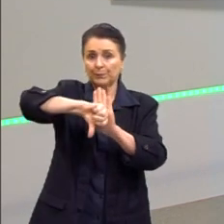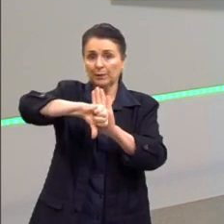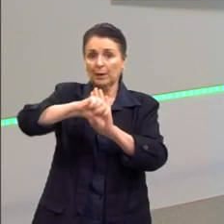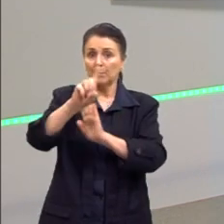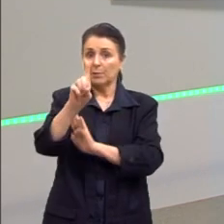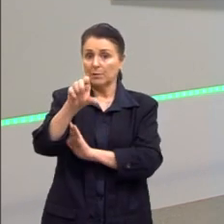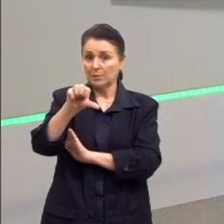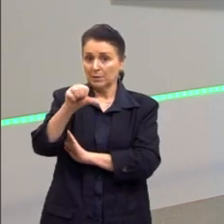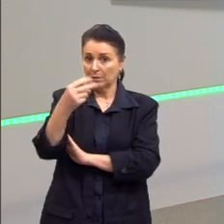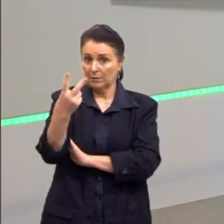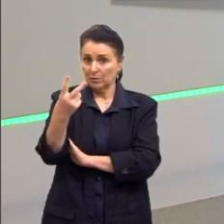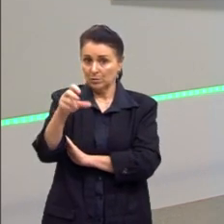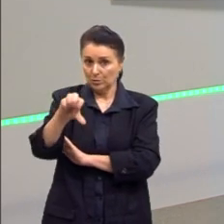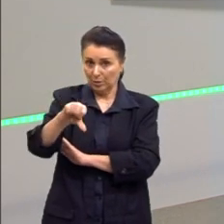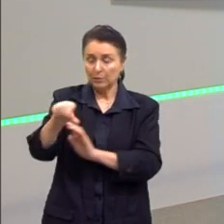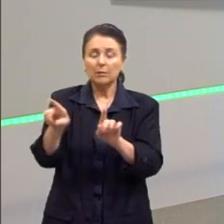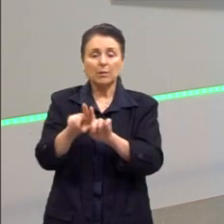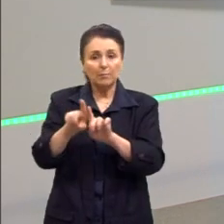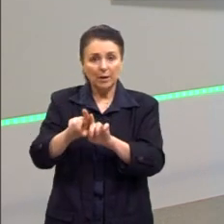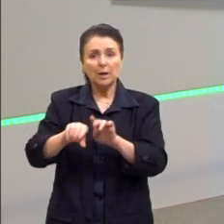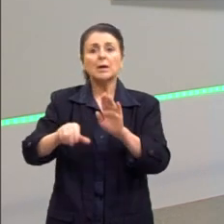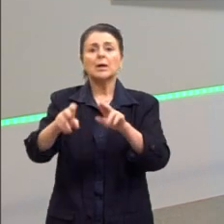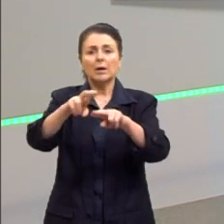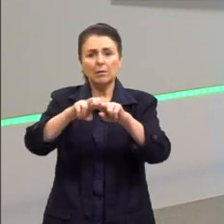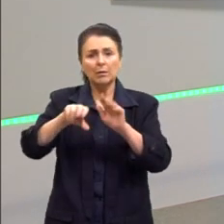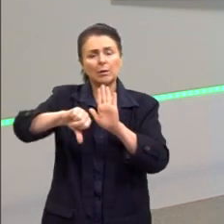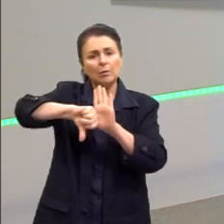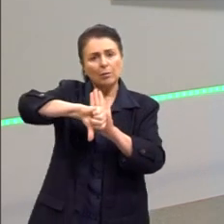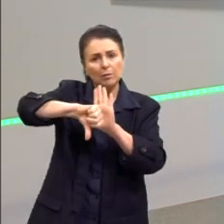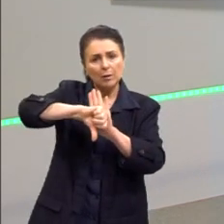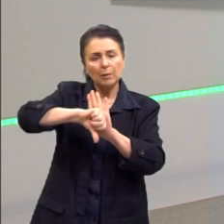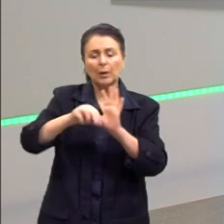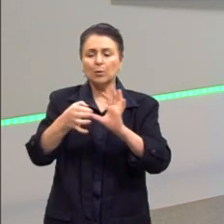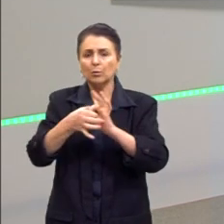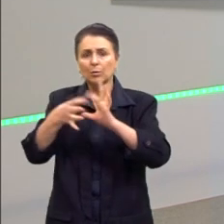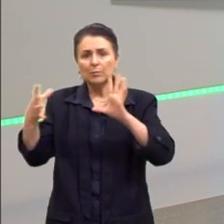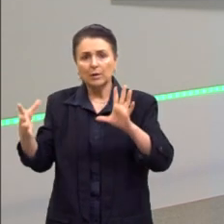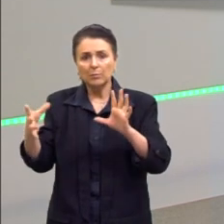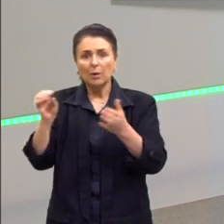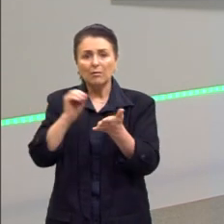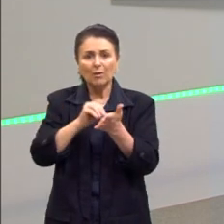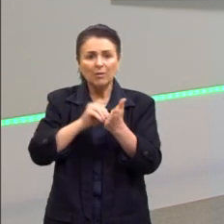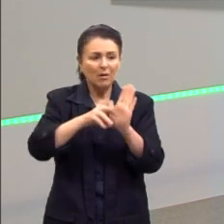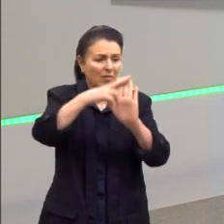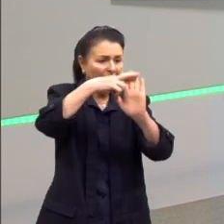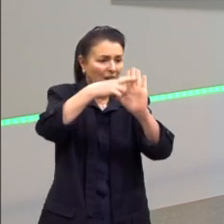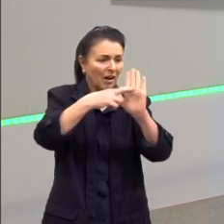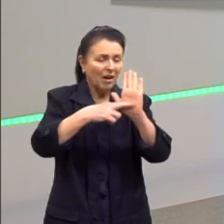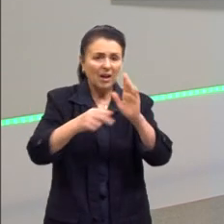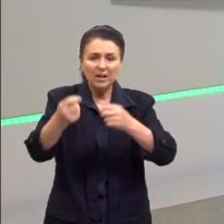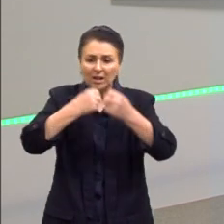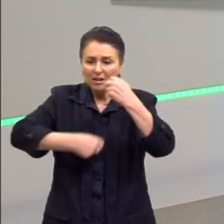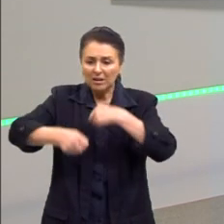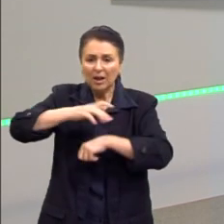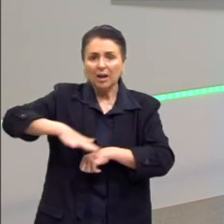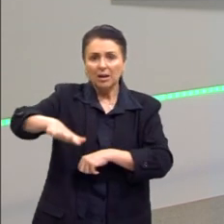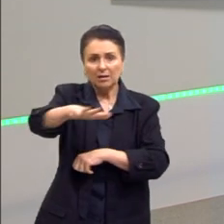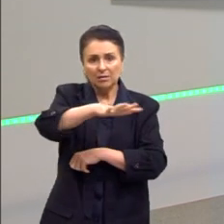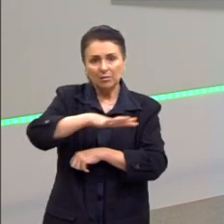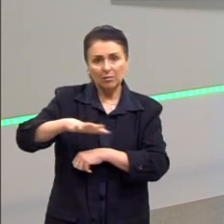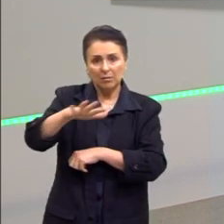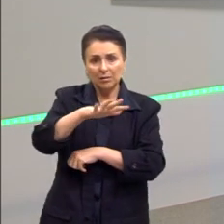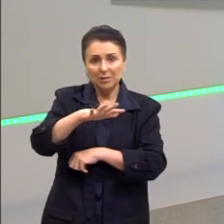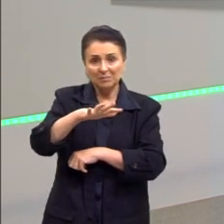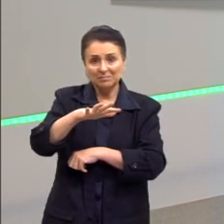liberalismo. Ela também acontece por uma falta de regulamentação da economia, que era o que pregava exatamente